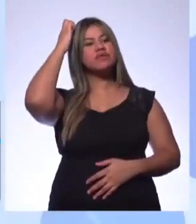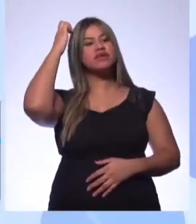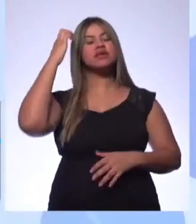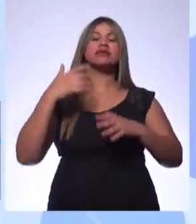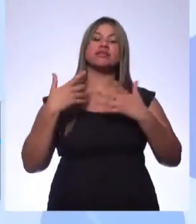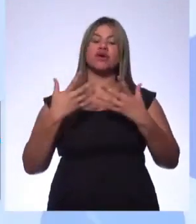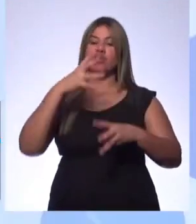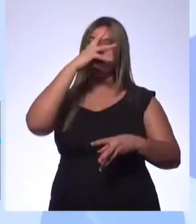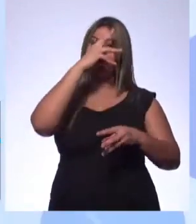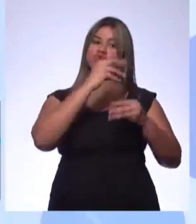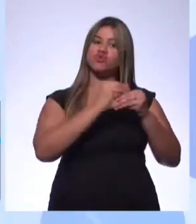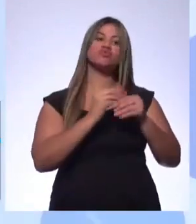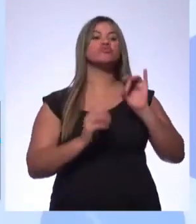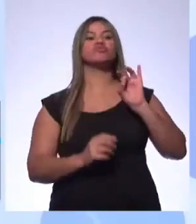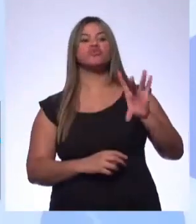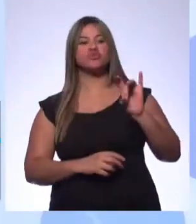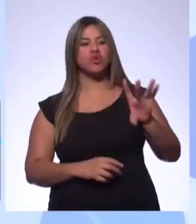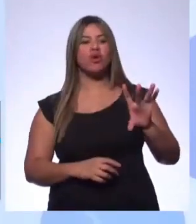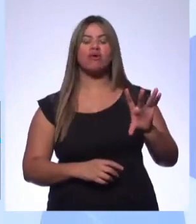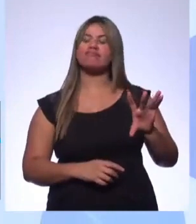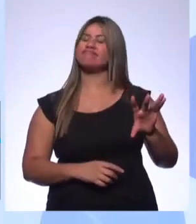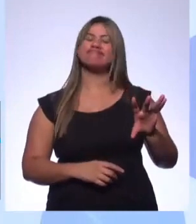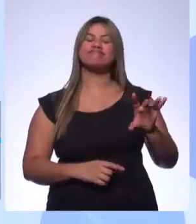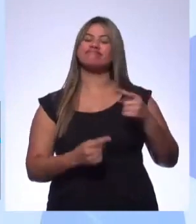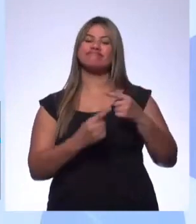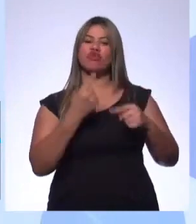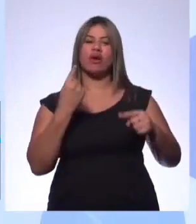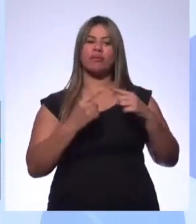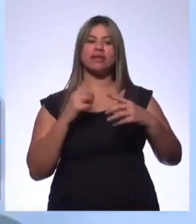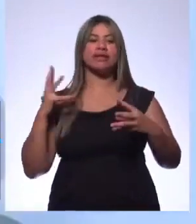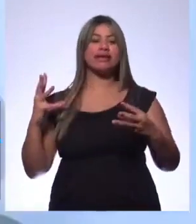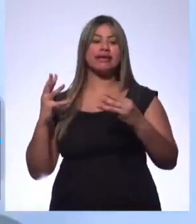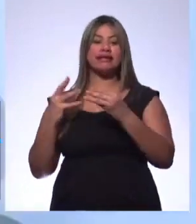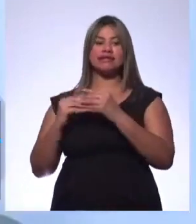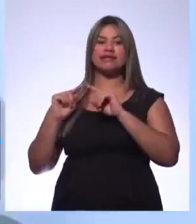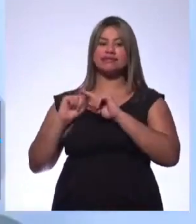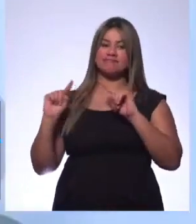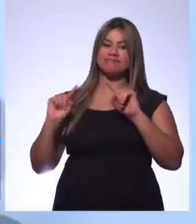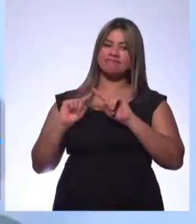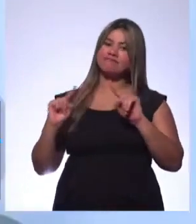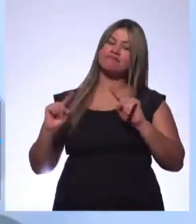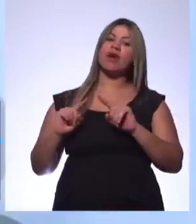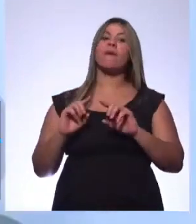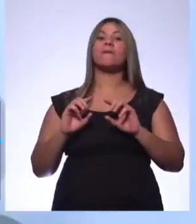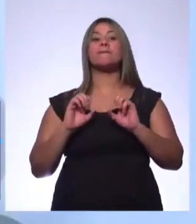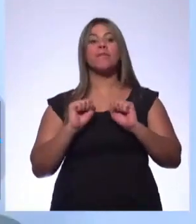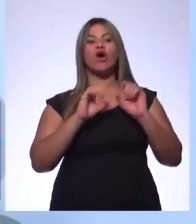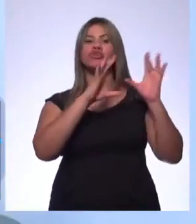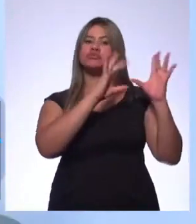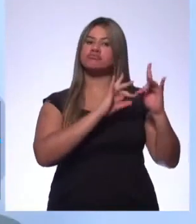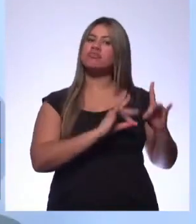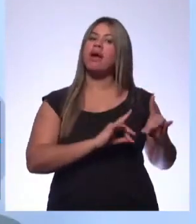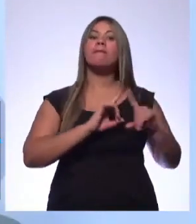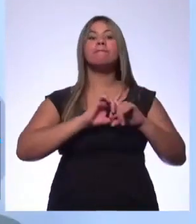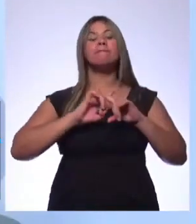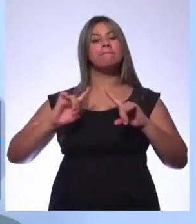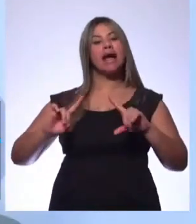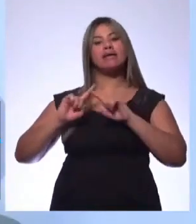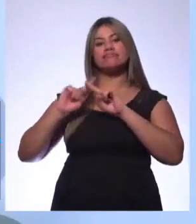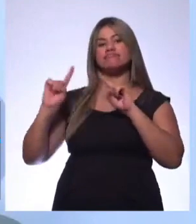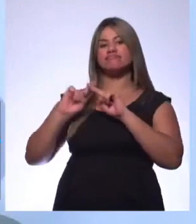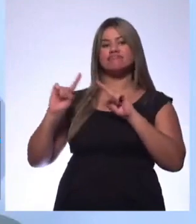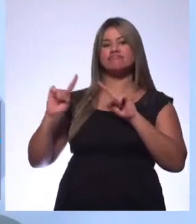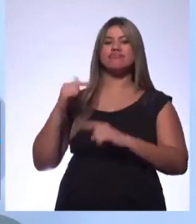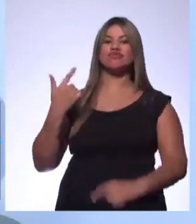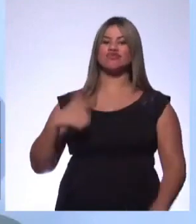só fazer um resumo. Isso, fazer um resumo não é resenha crítica. Não é resenha crítica, pode até ser descritiva, mas crítica, que é solicitada aí no